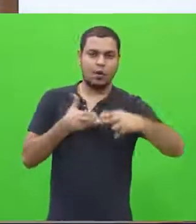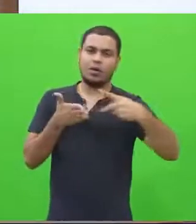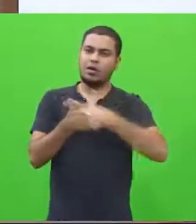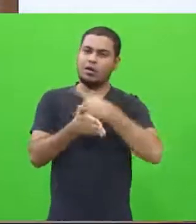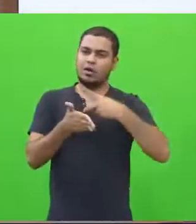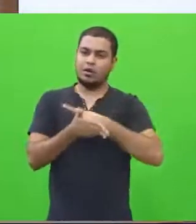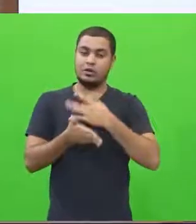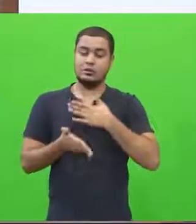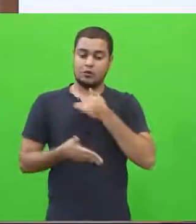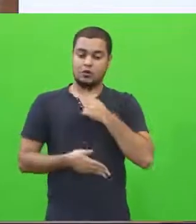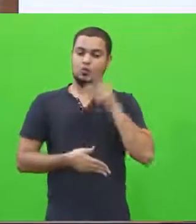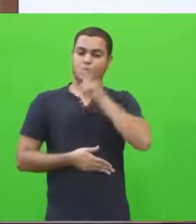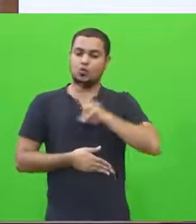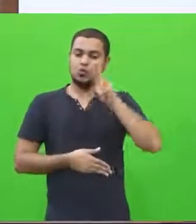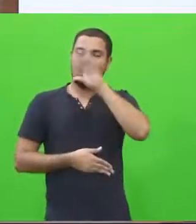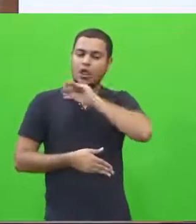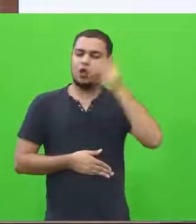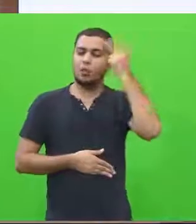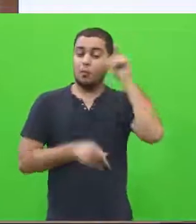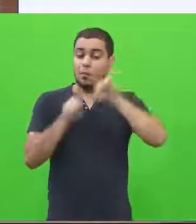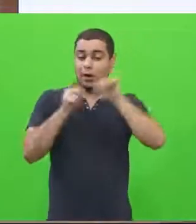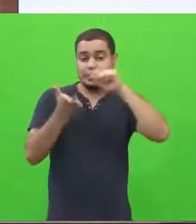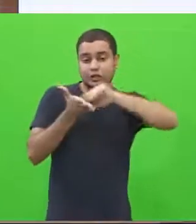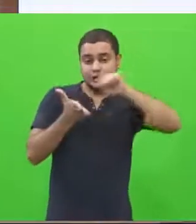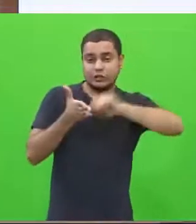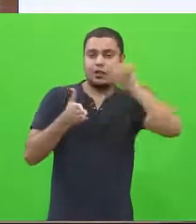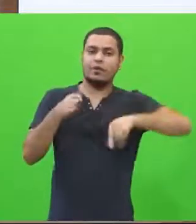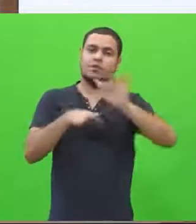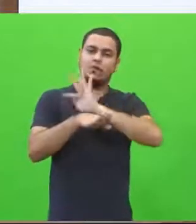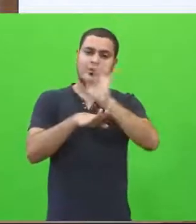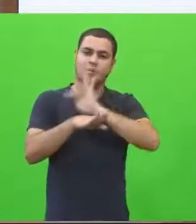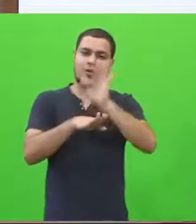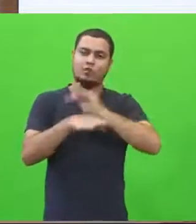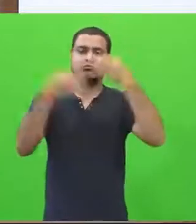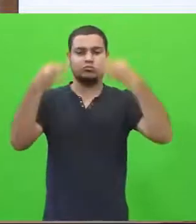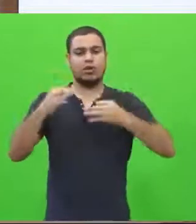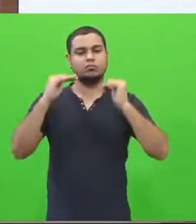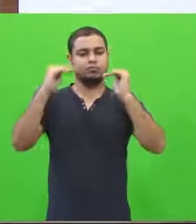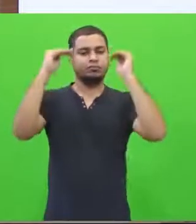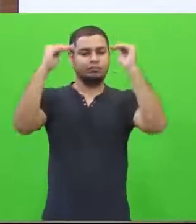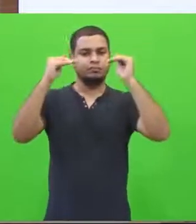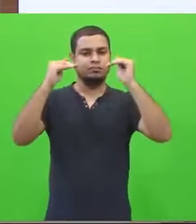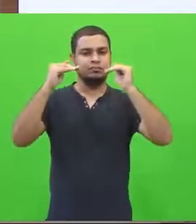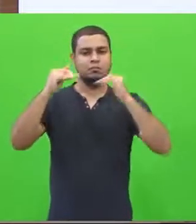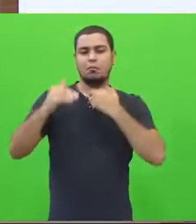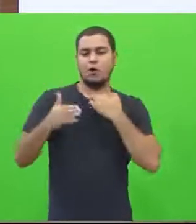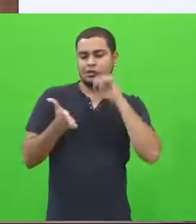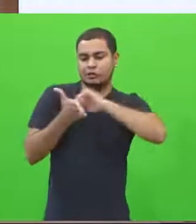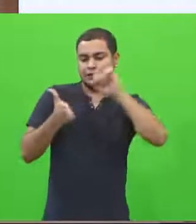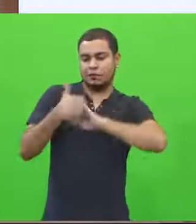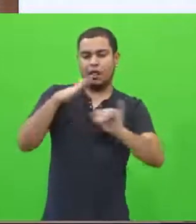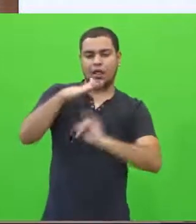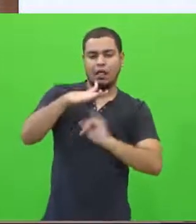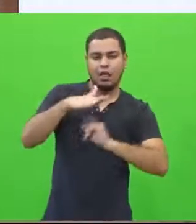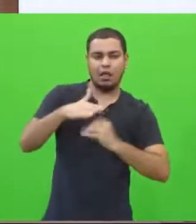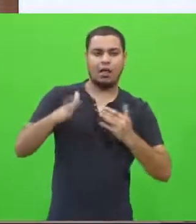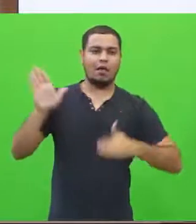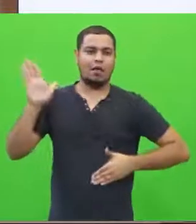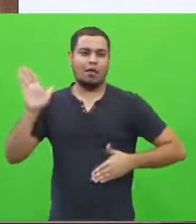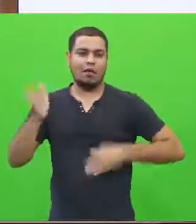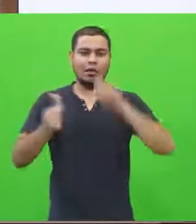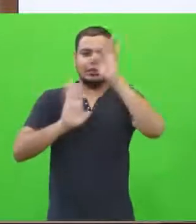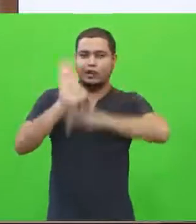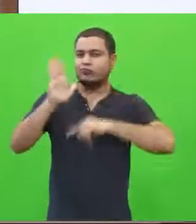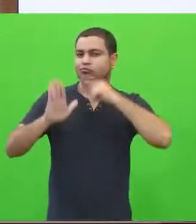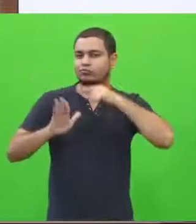precisa ser pontuado, né Carol? Isso. E a escrita e a escrita formal da língua portuguesa. Vale ressaltar que quanto